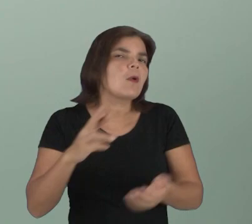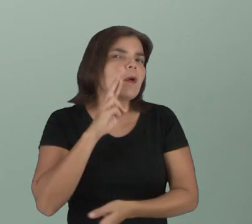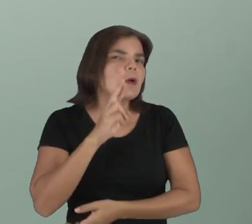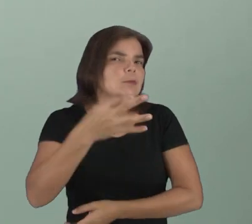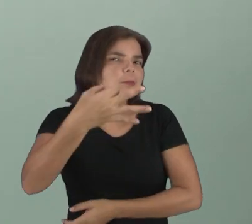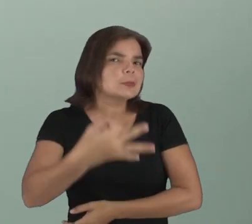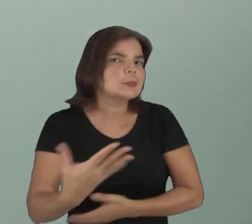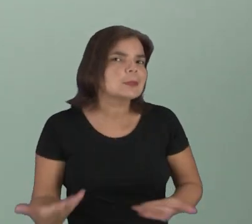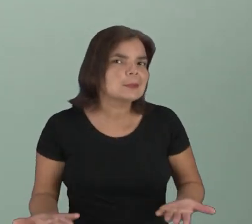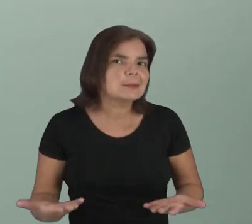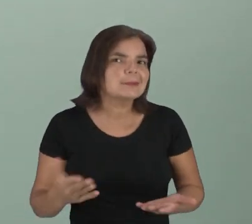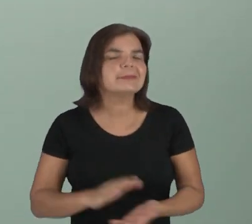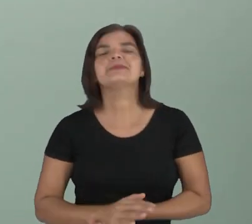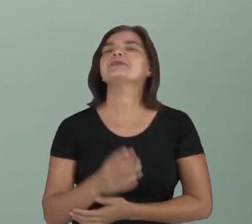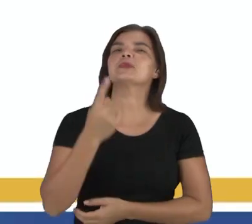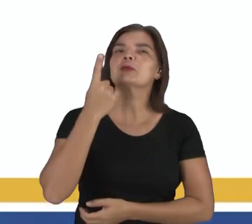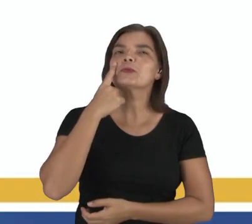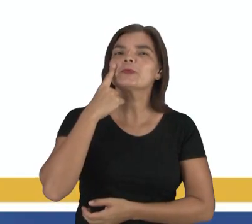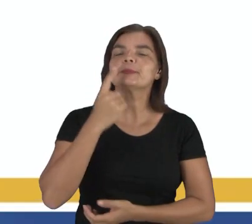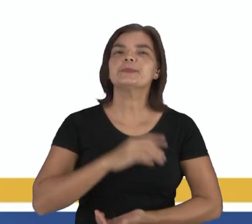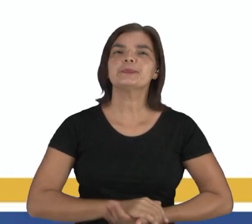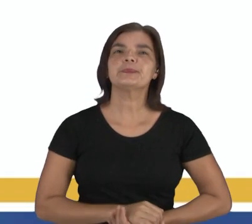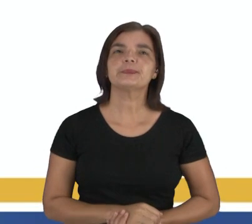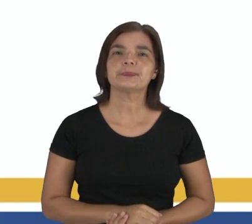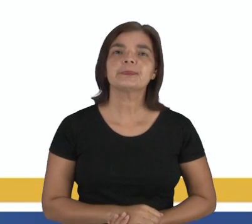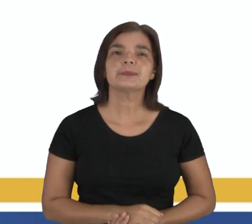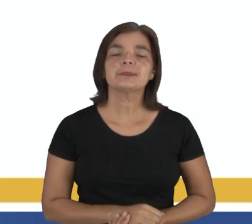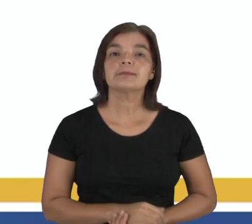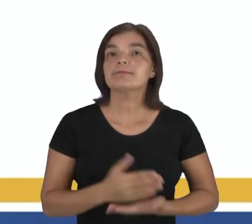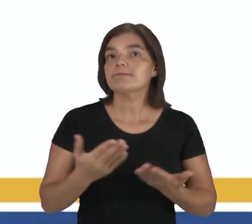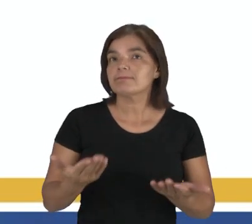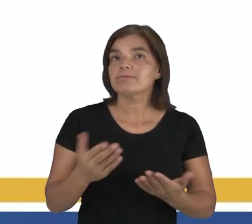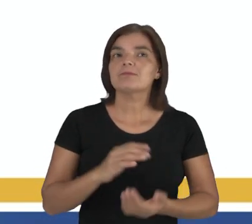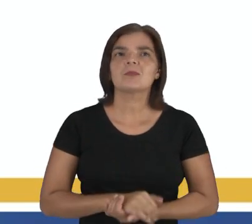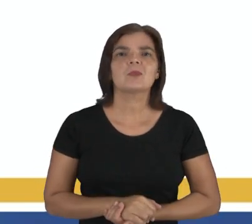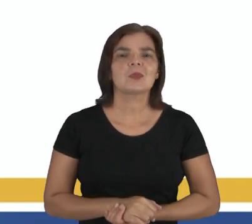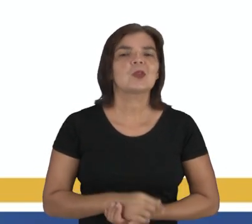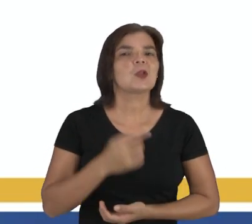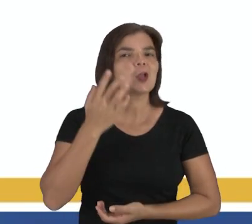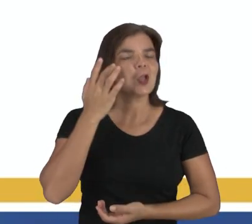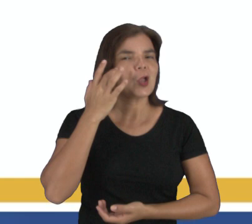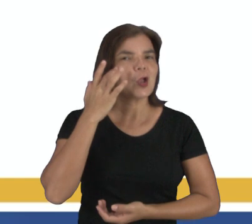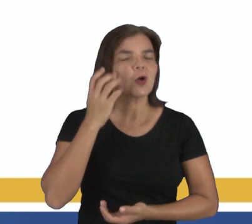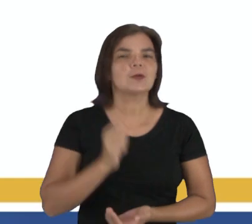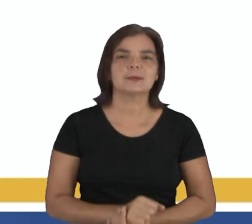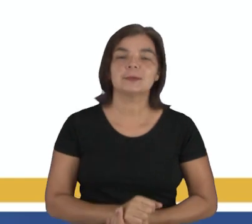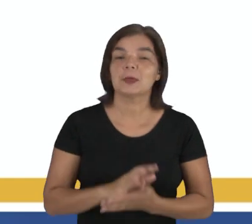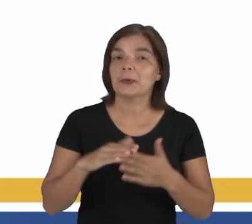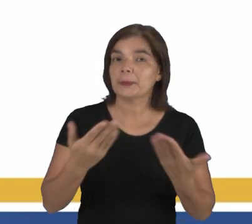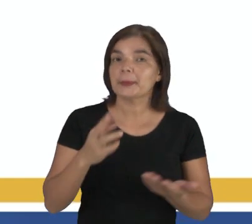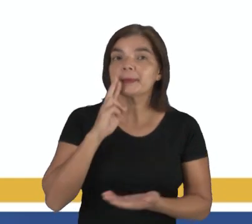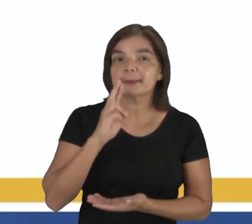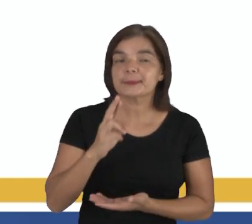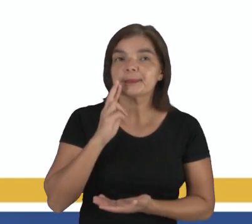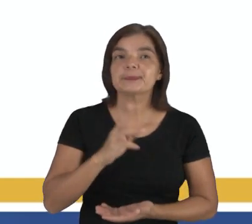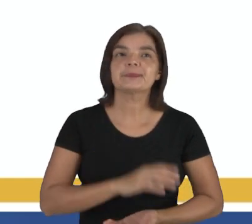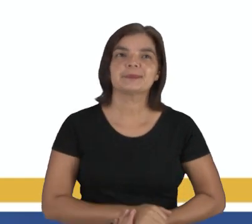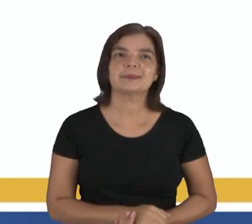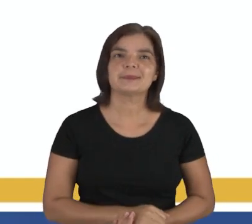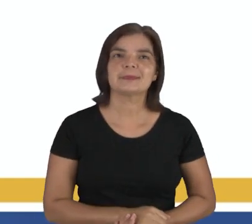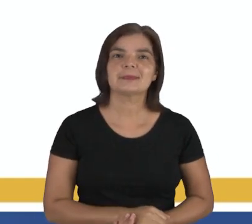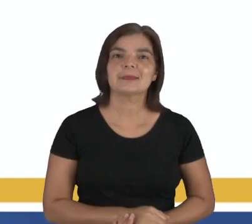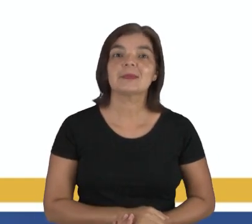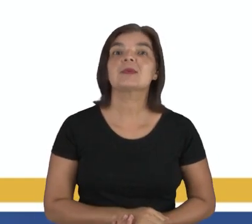resposta correta, hein? Vamos ver lá? Bom, eu arrisco. Vamos ver qual é a resposta correta?